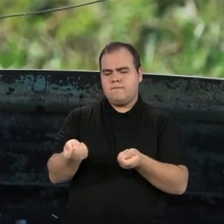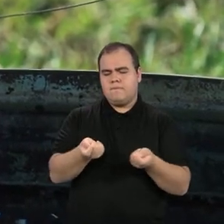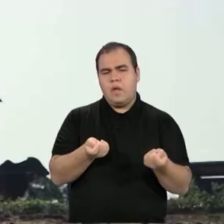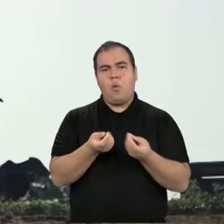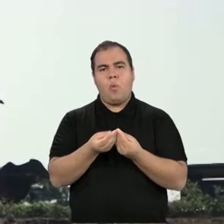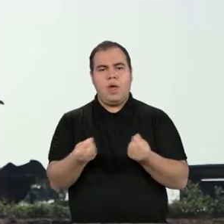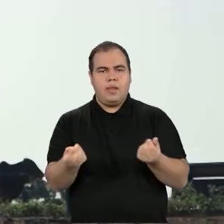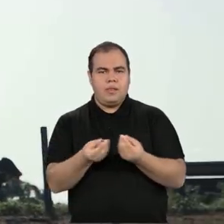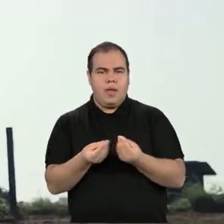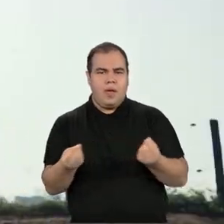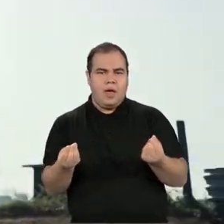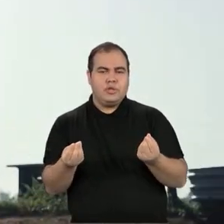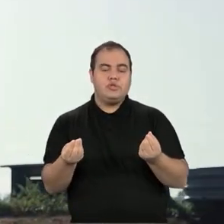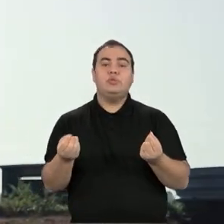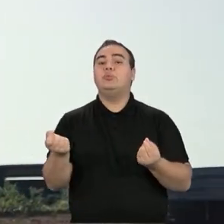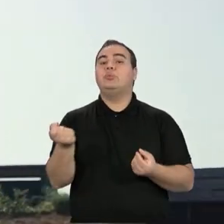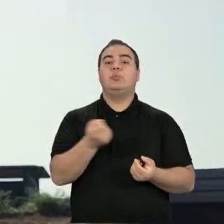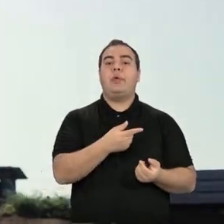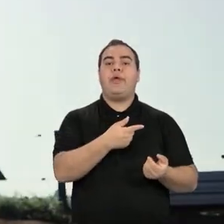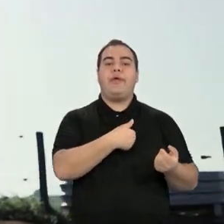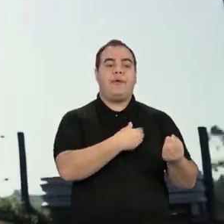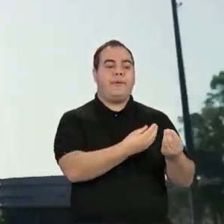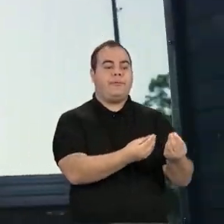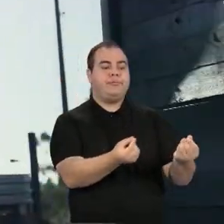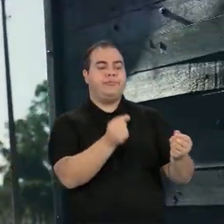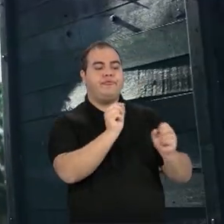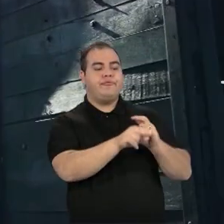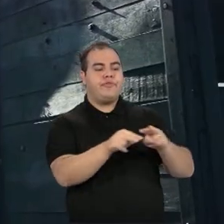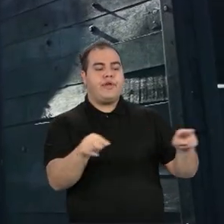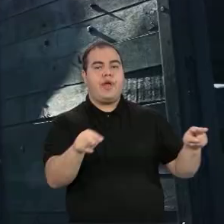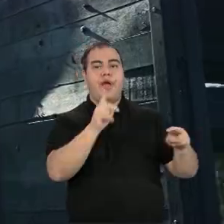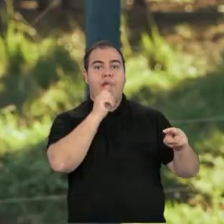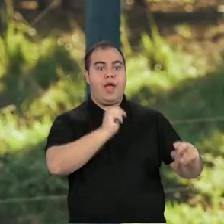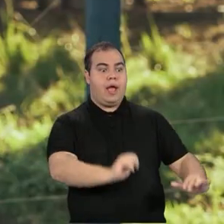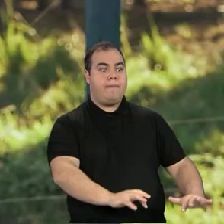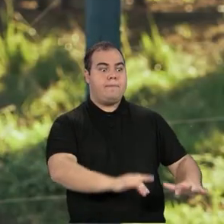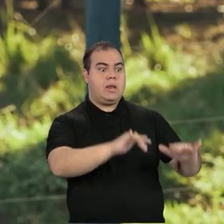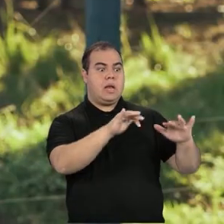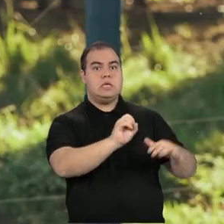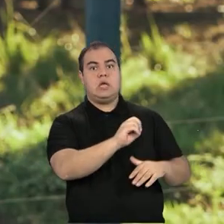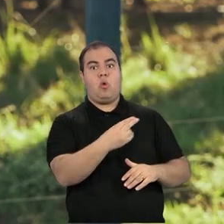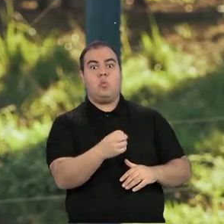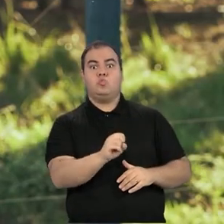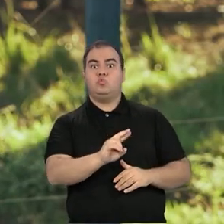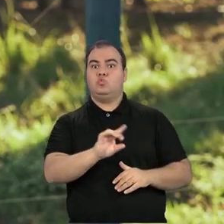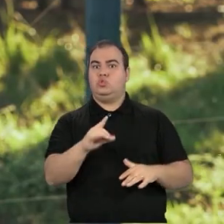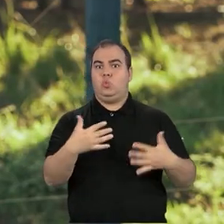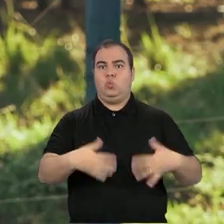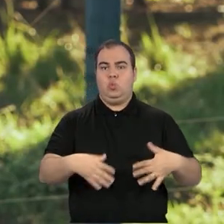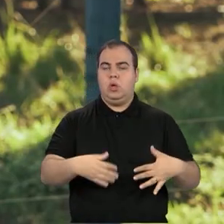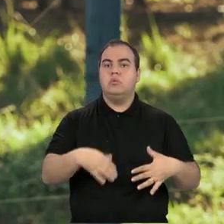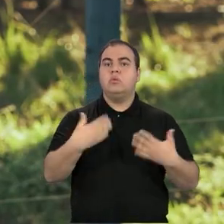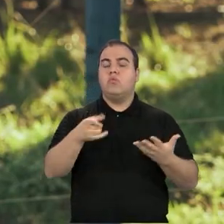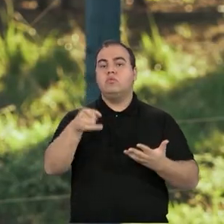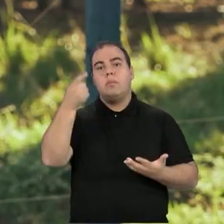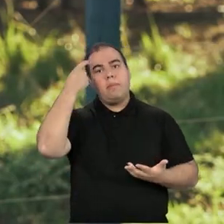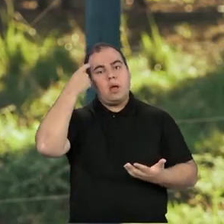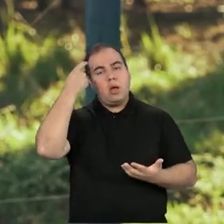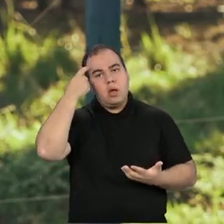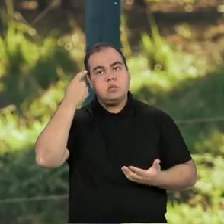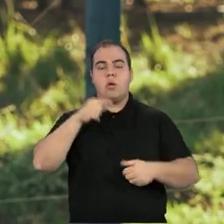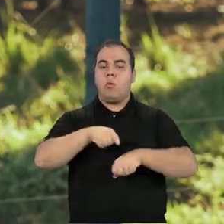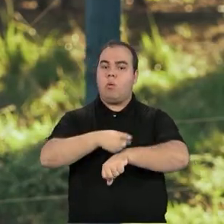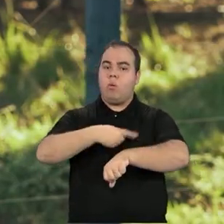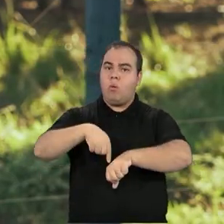em coxos, do que eu ter que controlar isso numa represa ou num açude, por exemplo. Então, a hora que você pensa no número de horas que você